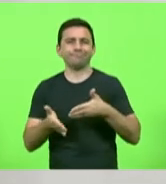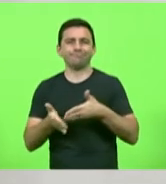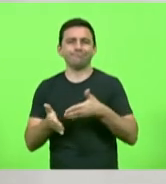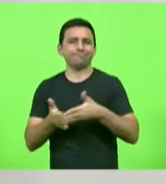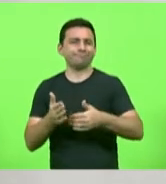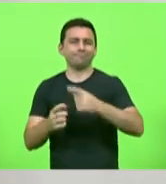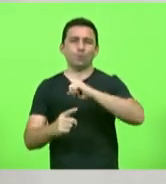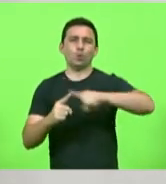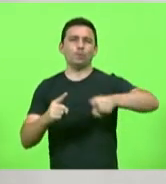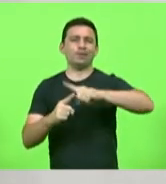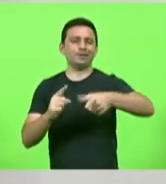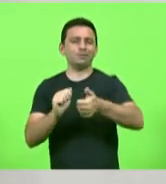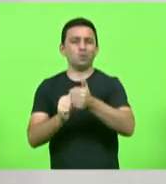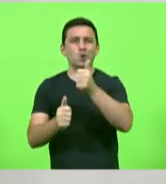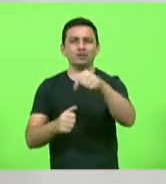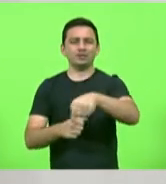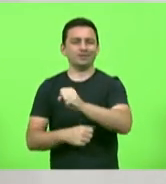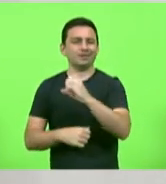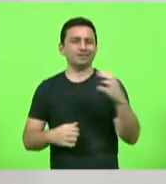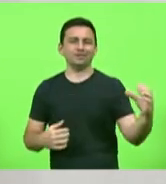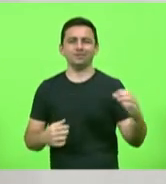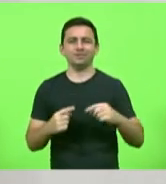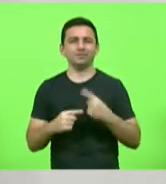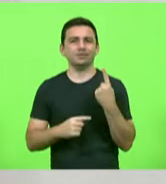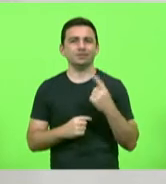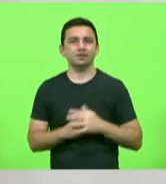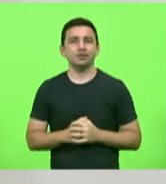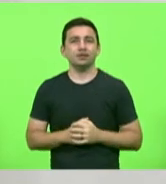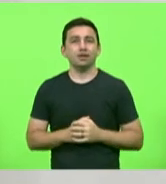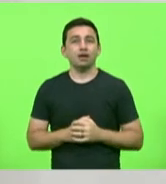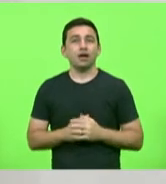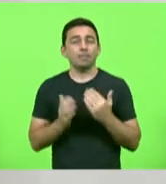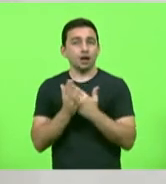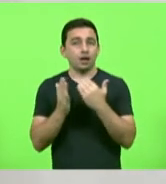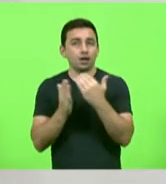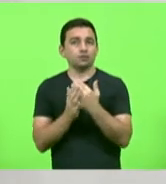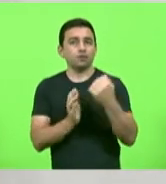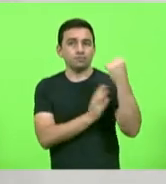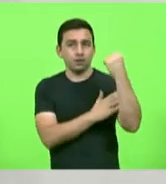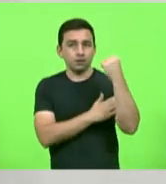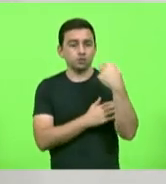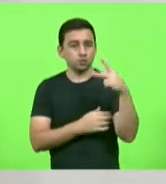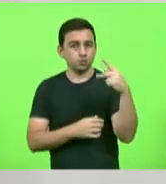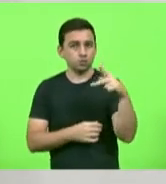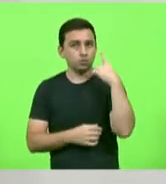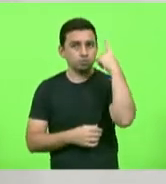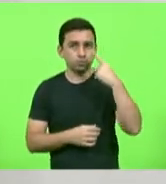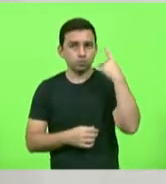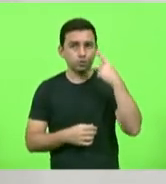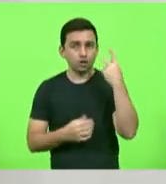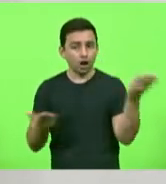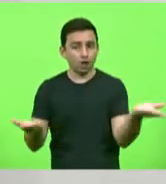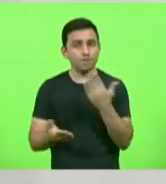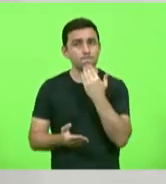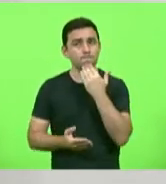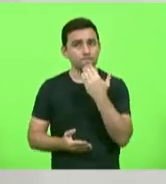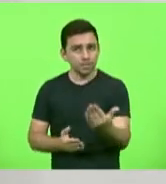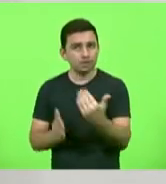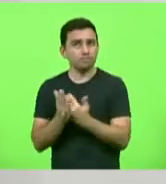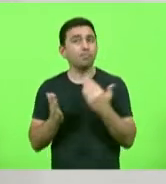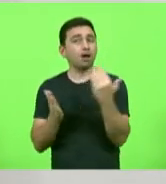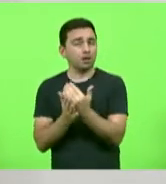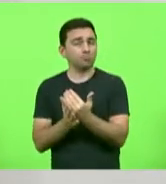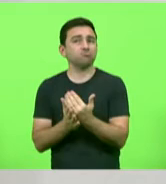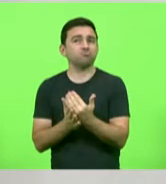proibir a prática esportiva em Santa Catarina. E a força política de V. Exª, se soma a essa demanda, temos a